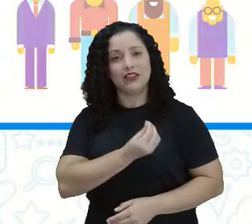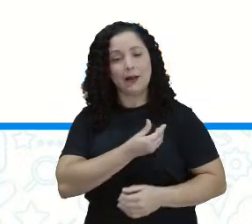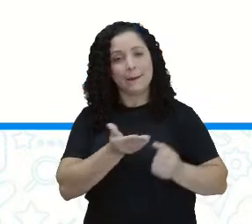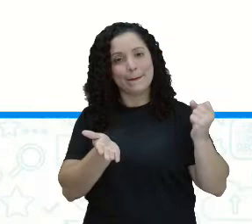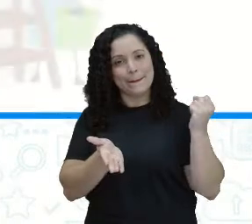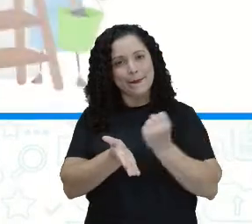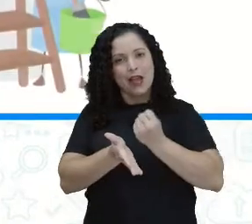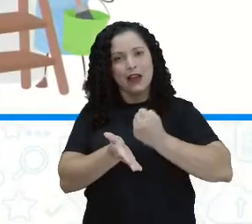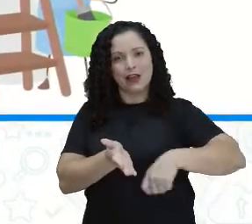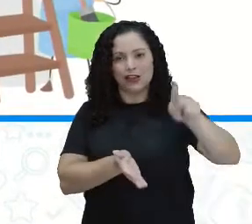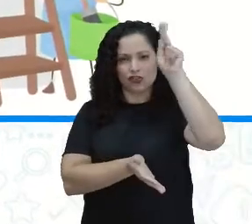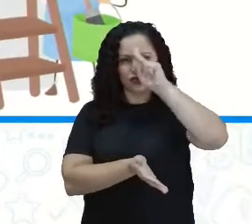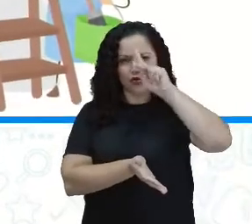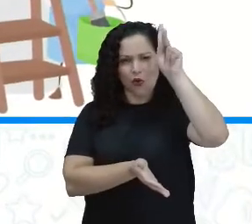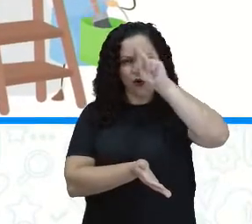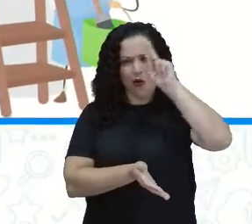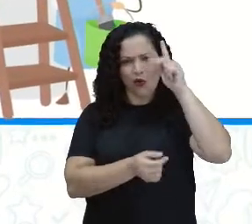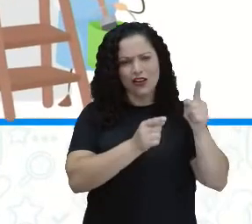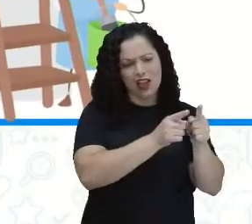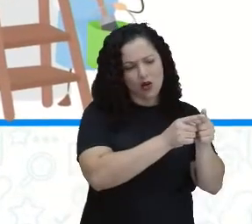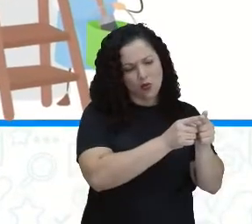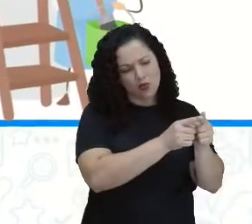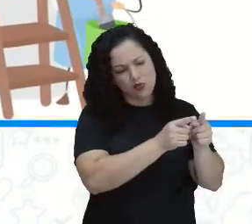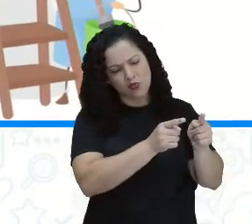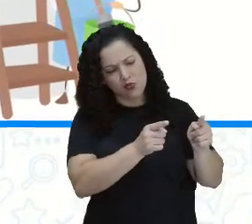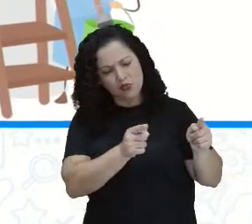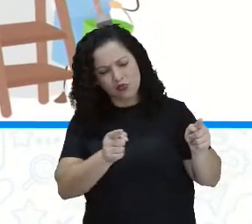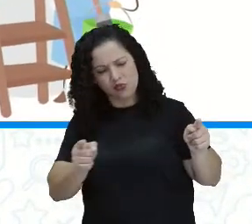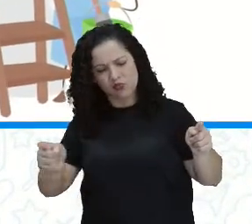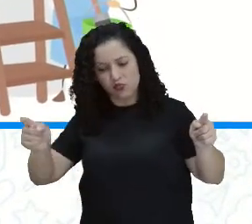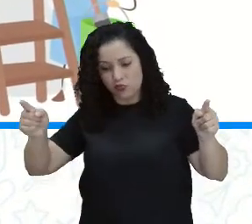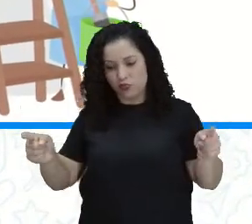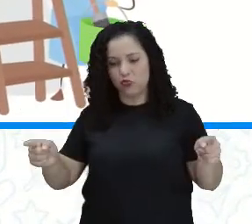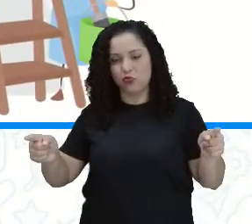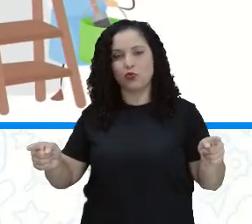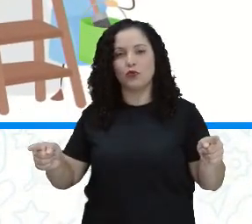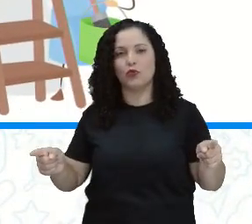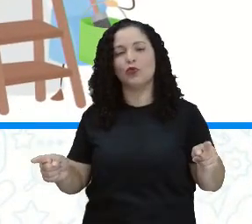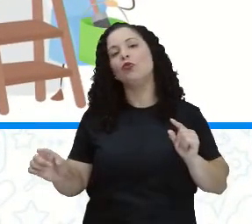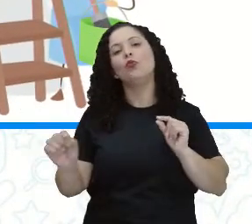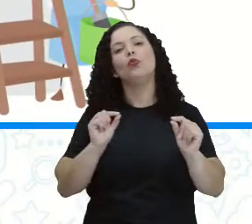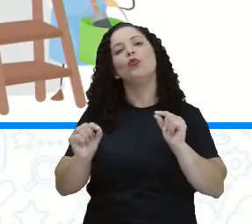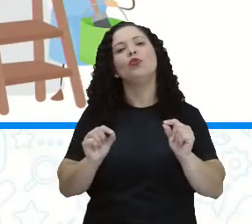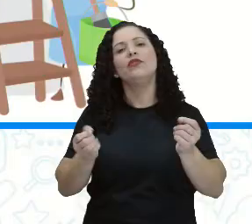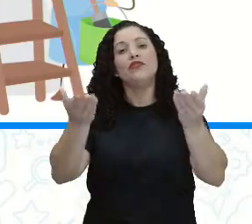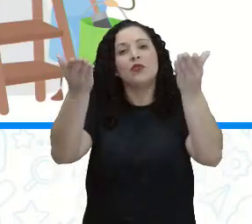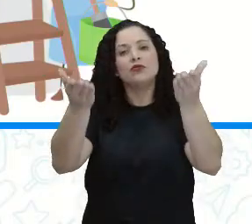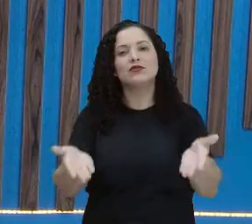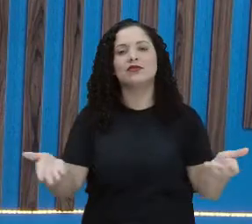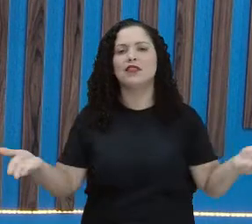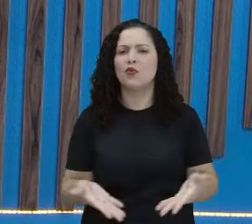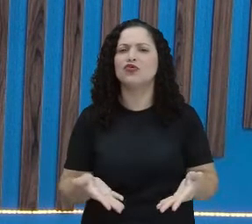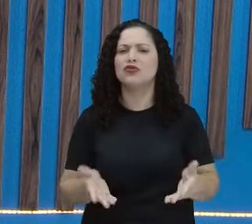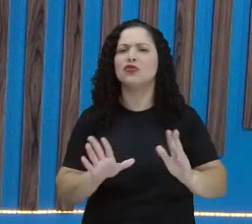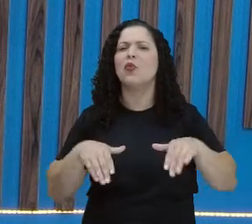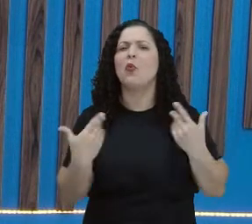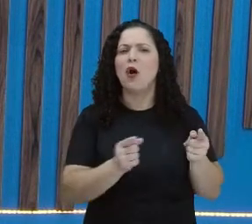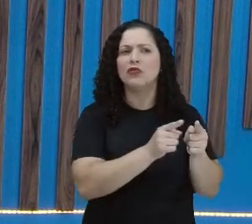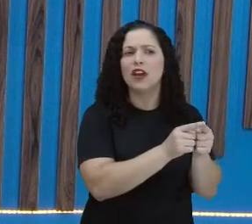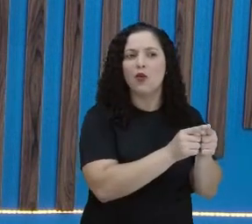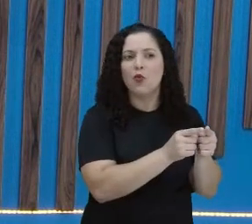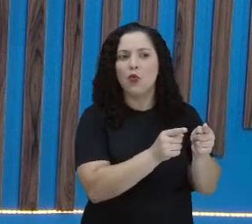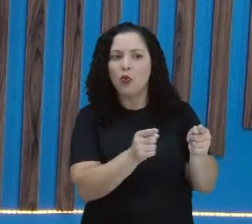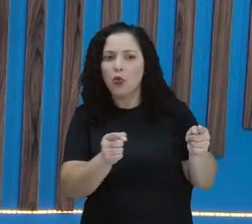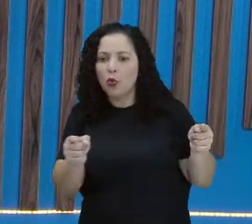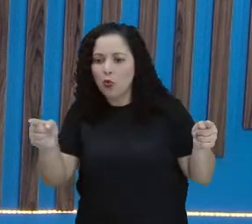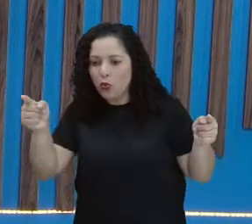história. Você sabe qual é a fase da vida que você está? Essa era a pergunta que eu quero